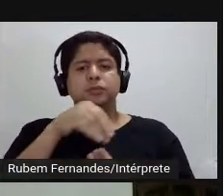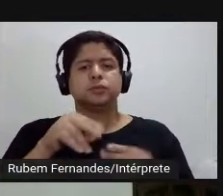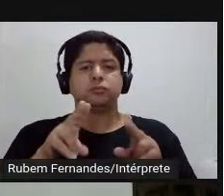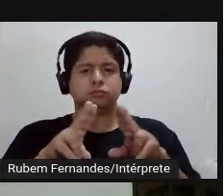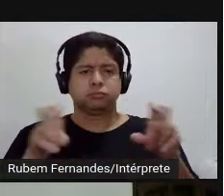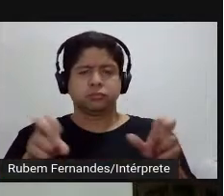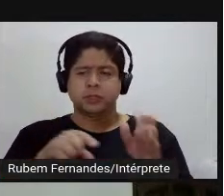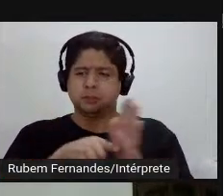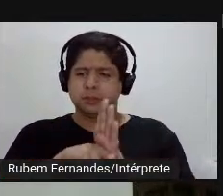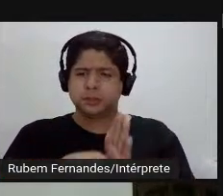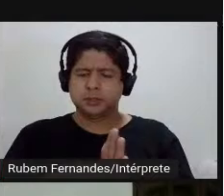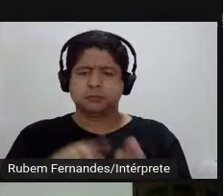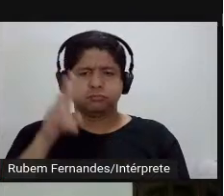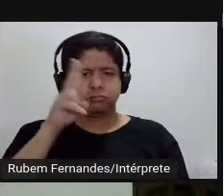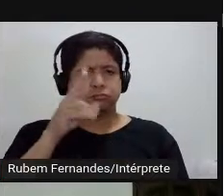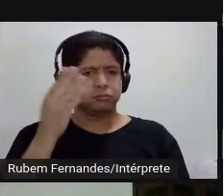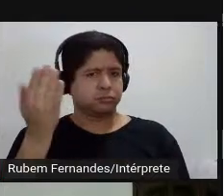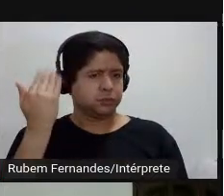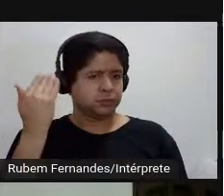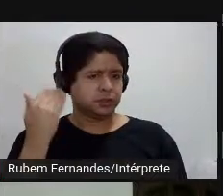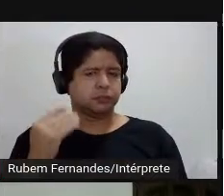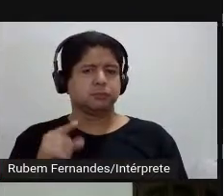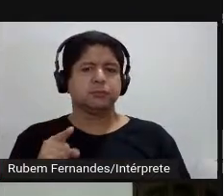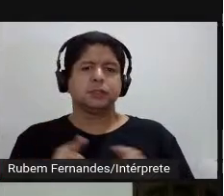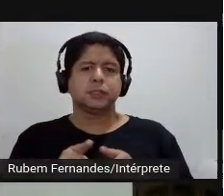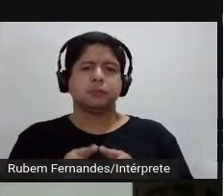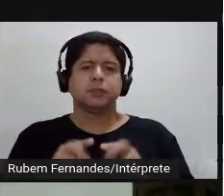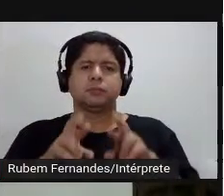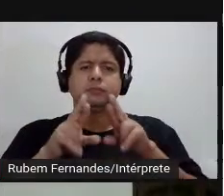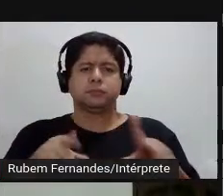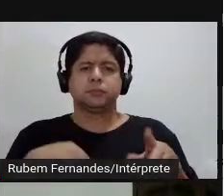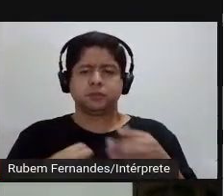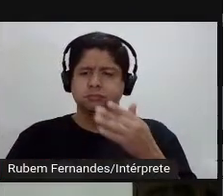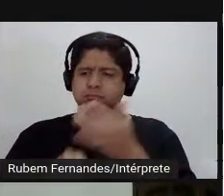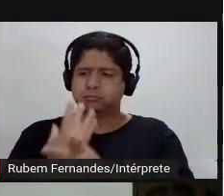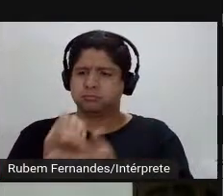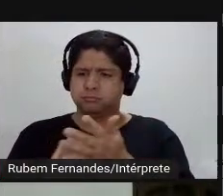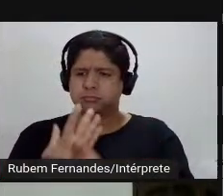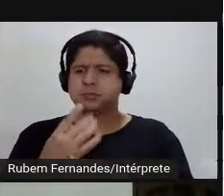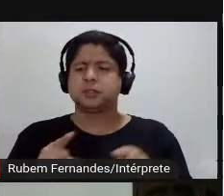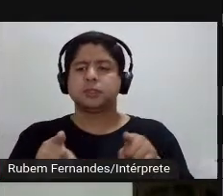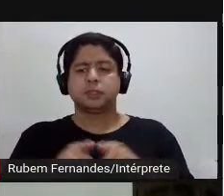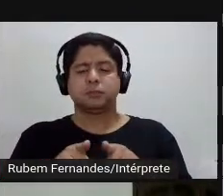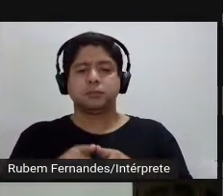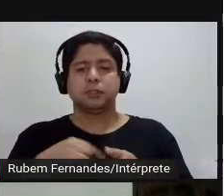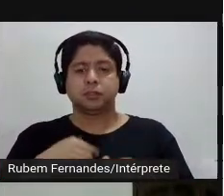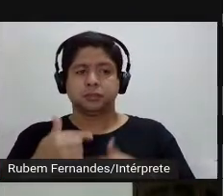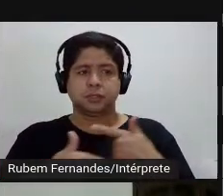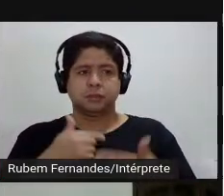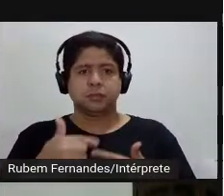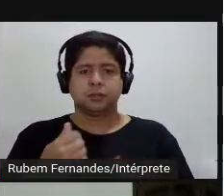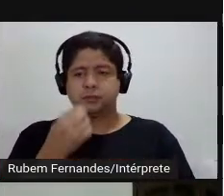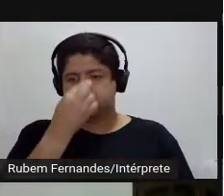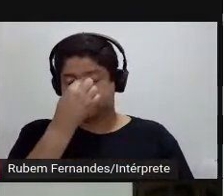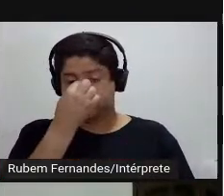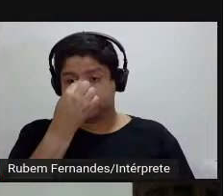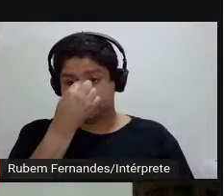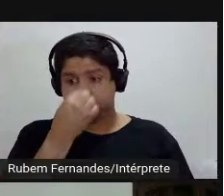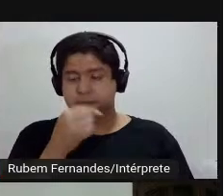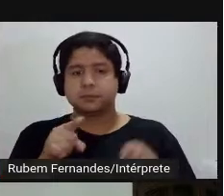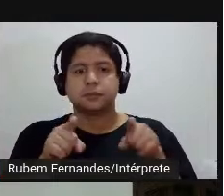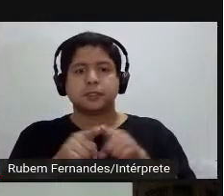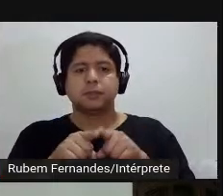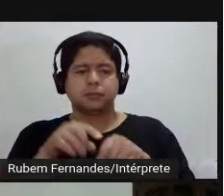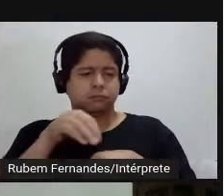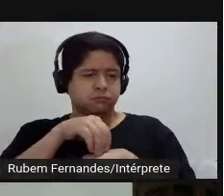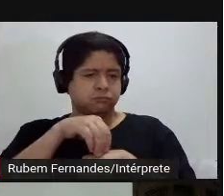histórica, algumas noções que eu estou desenvolvendo, né, com o meu trabalho, e também compartilhar